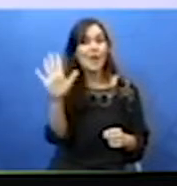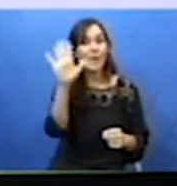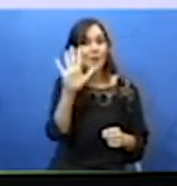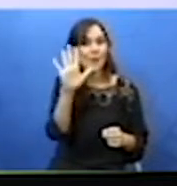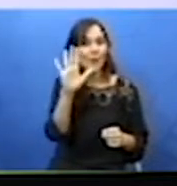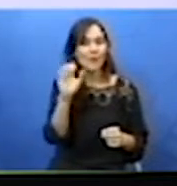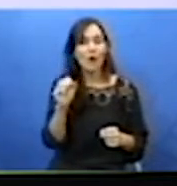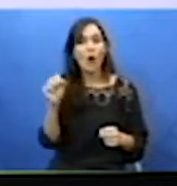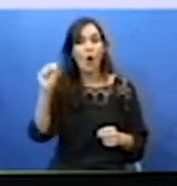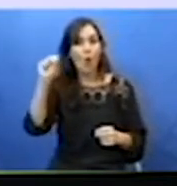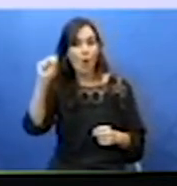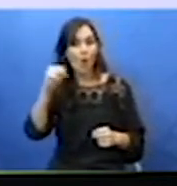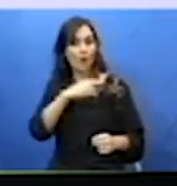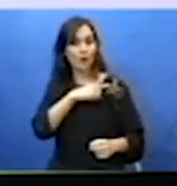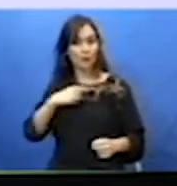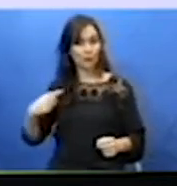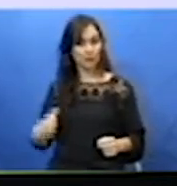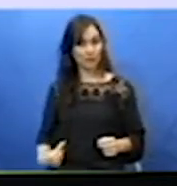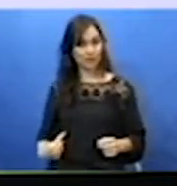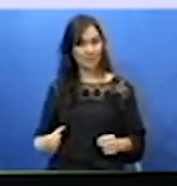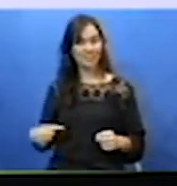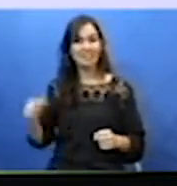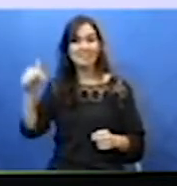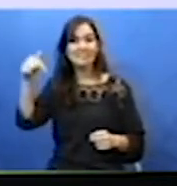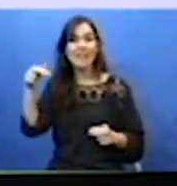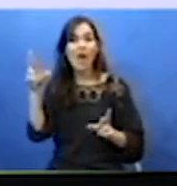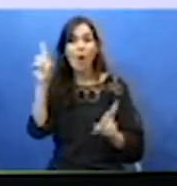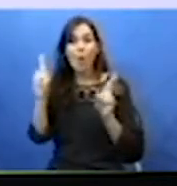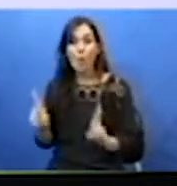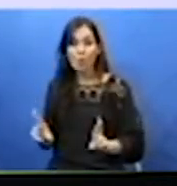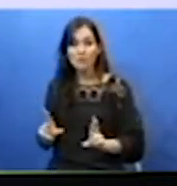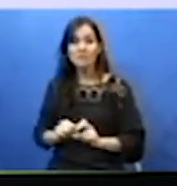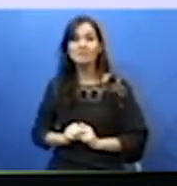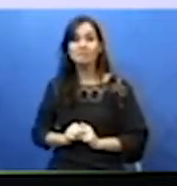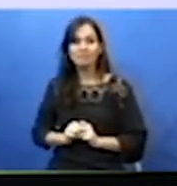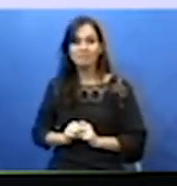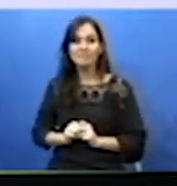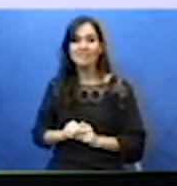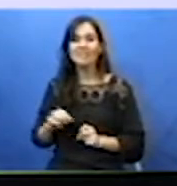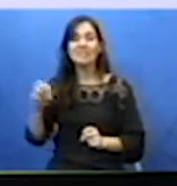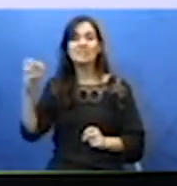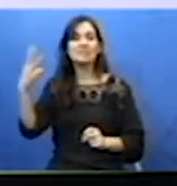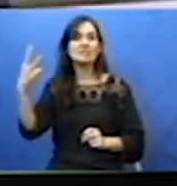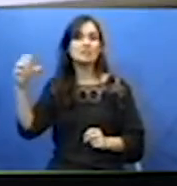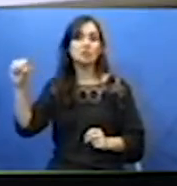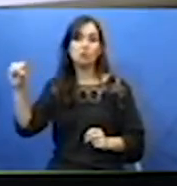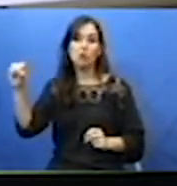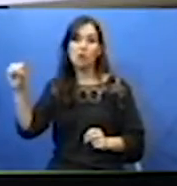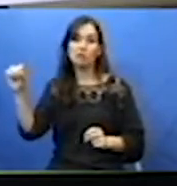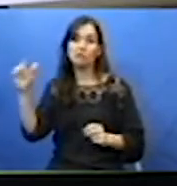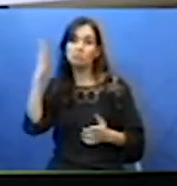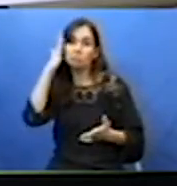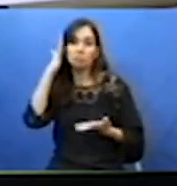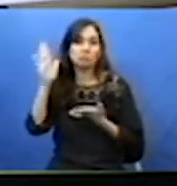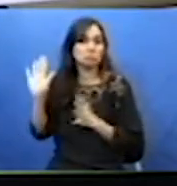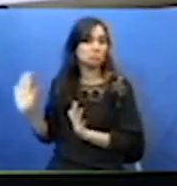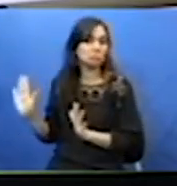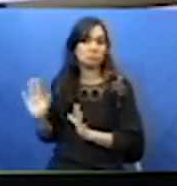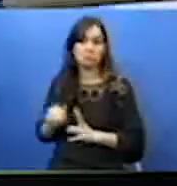8% da China, 7% da Rússia e 39% não souberam responder,